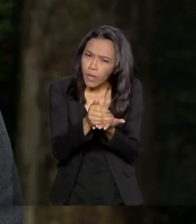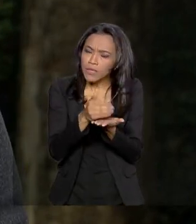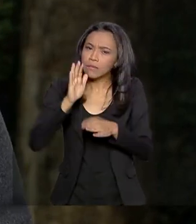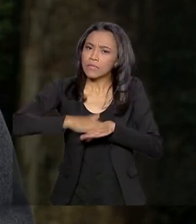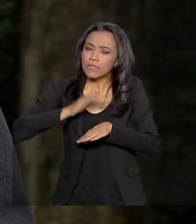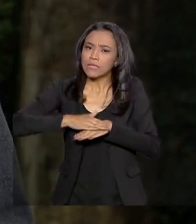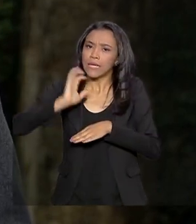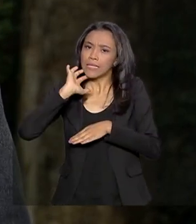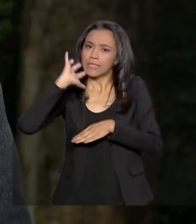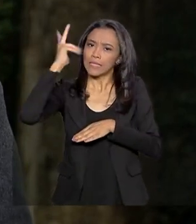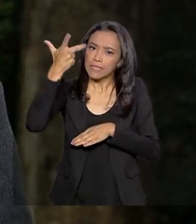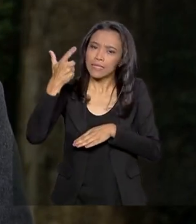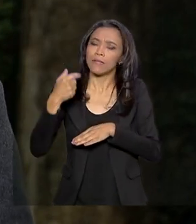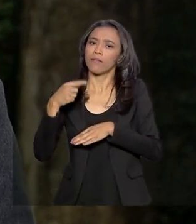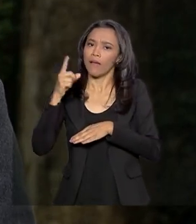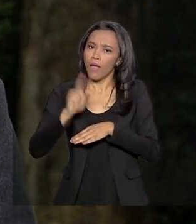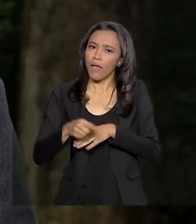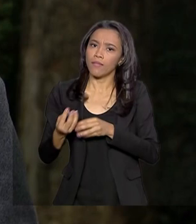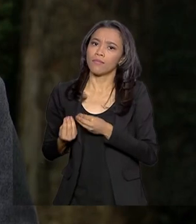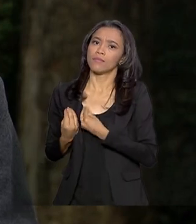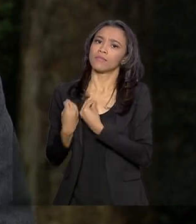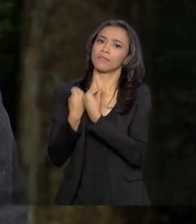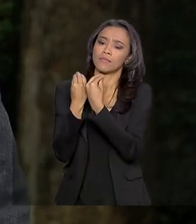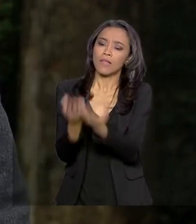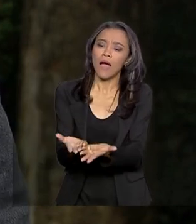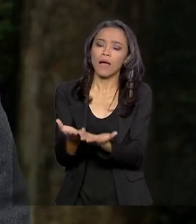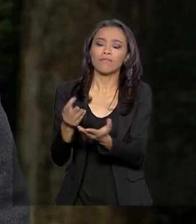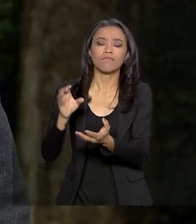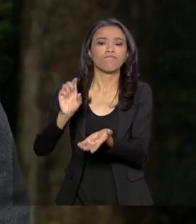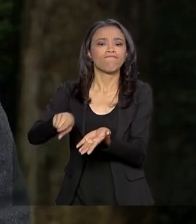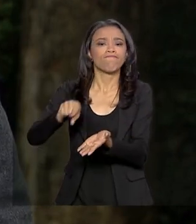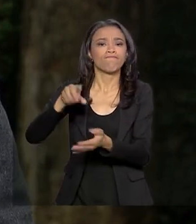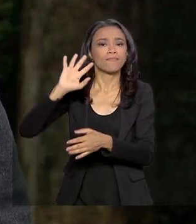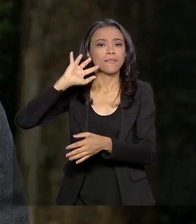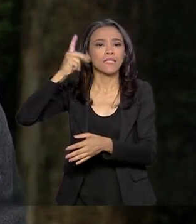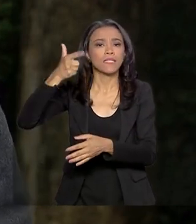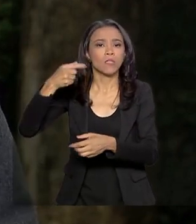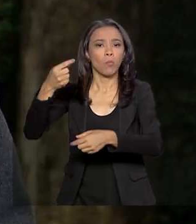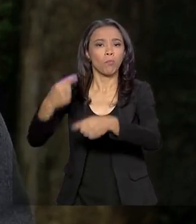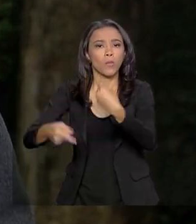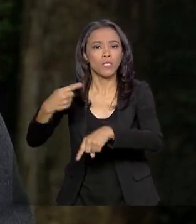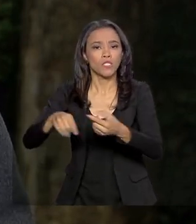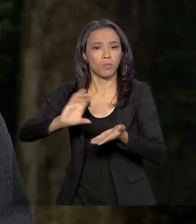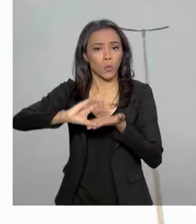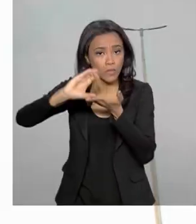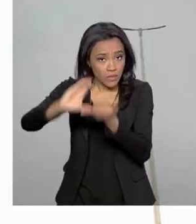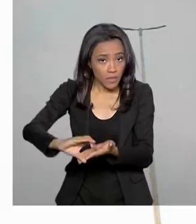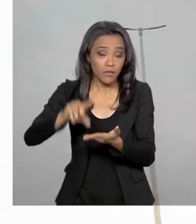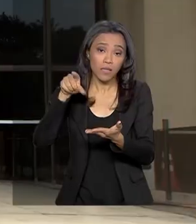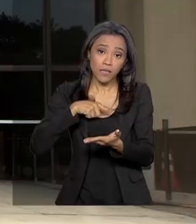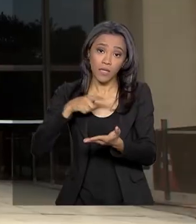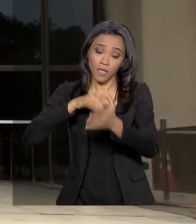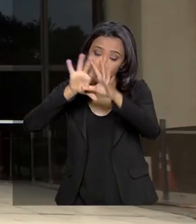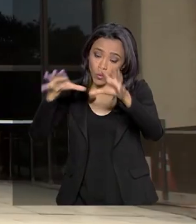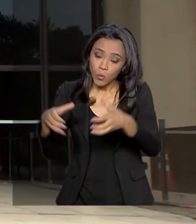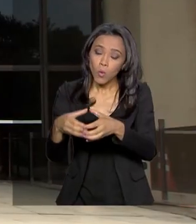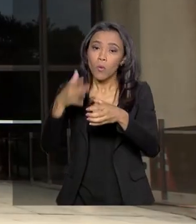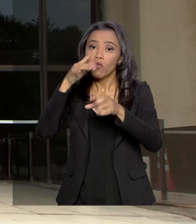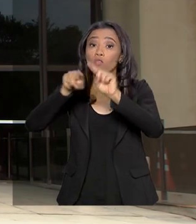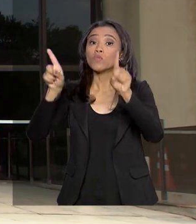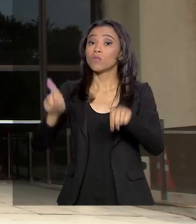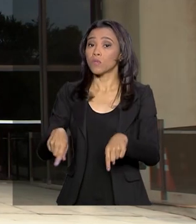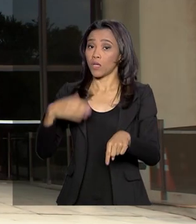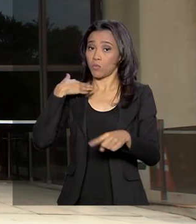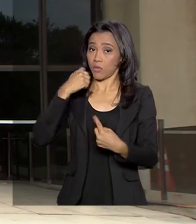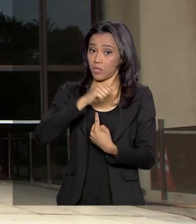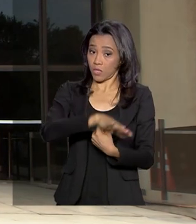daria maior isenção política ao Conselho e que ele deveria ser composto por funcionários do Banco Central. Em nota, o Banco Central